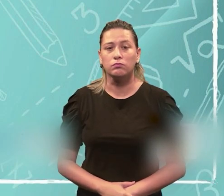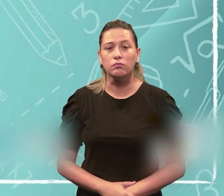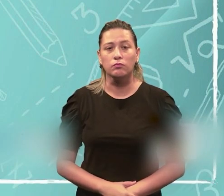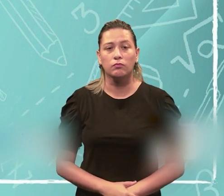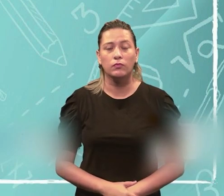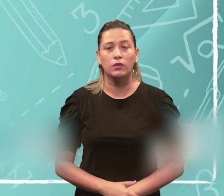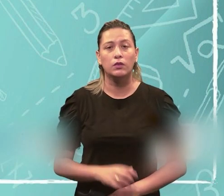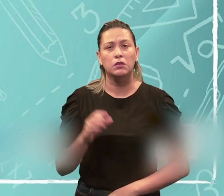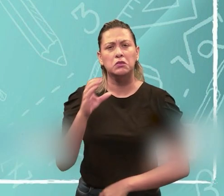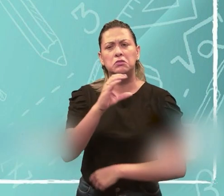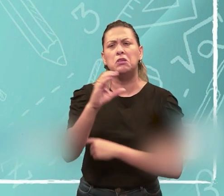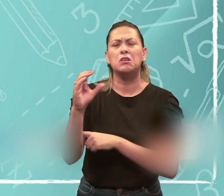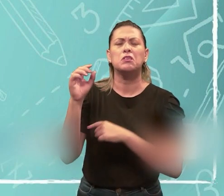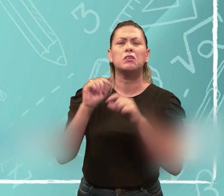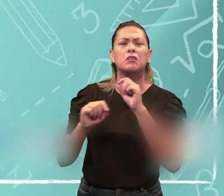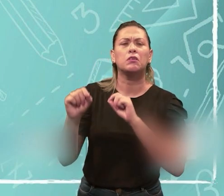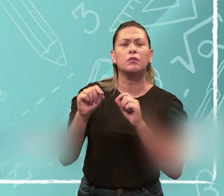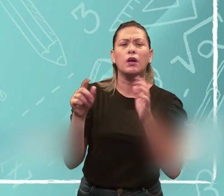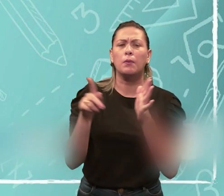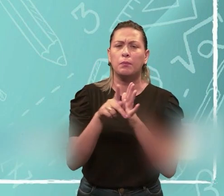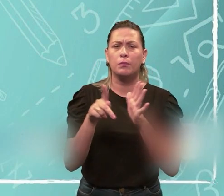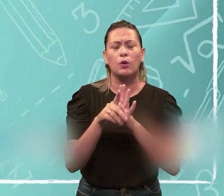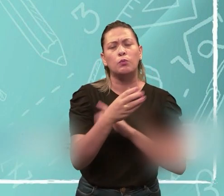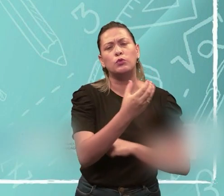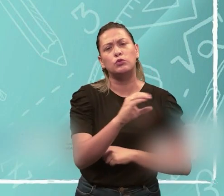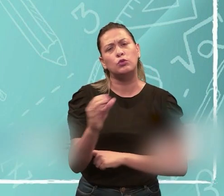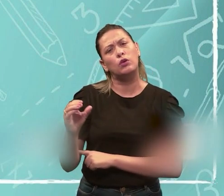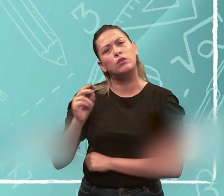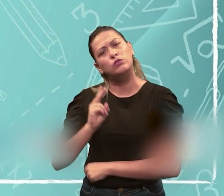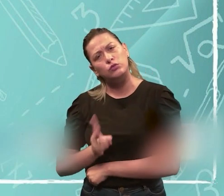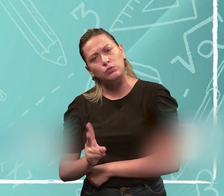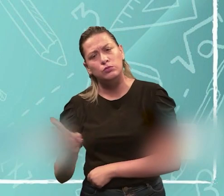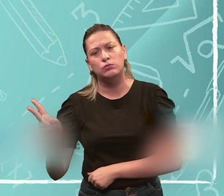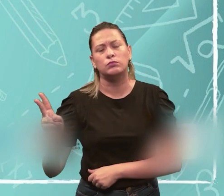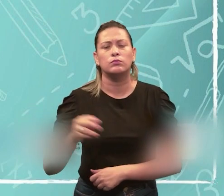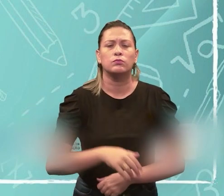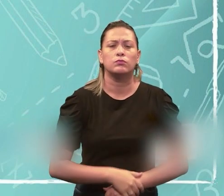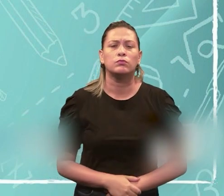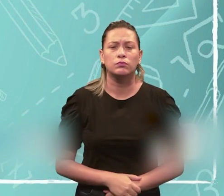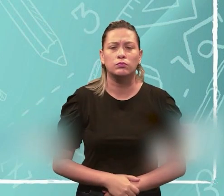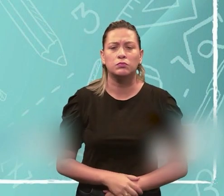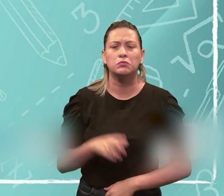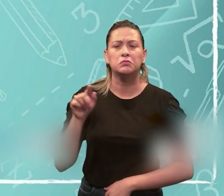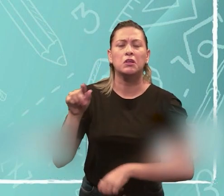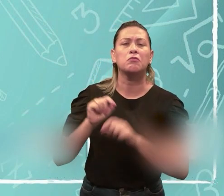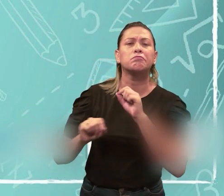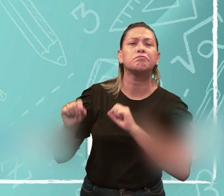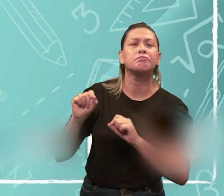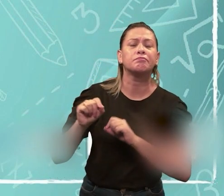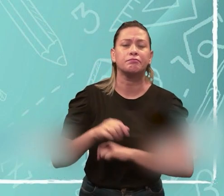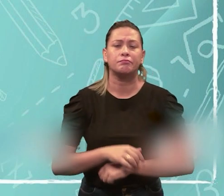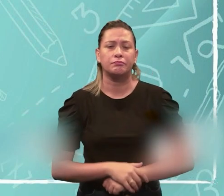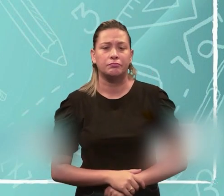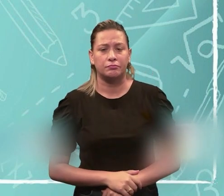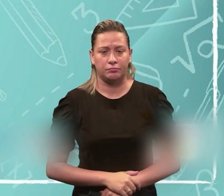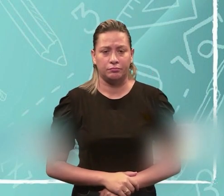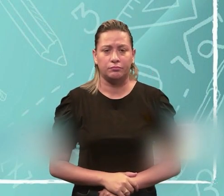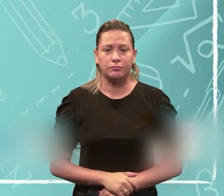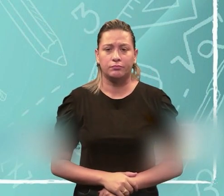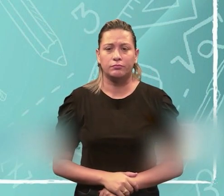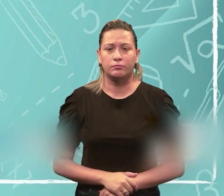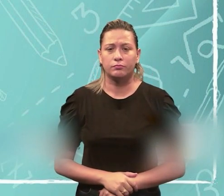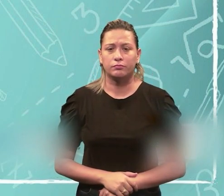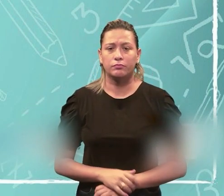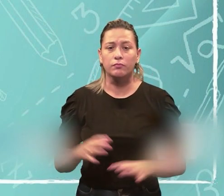do que a sigla de corrente e contínua. Então, o que é a corrente contínua? Então, a